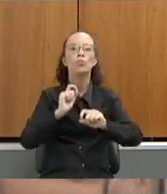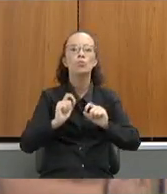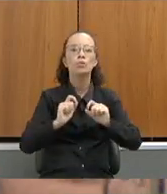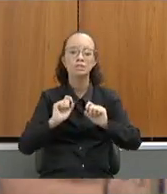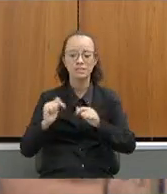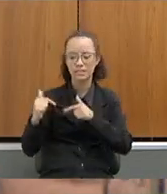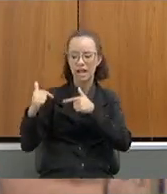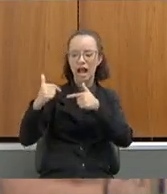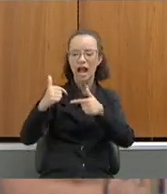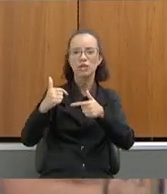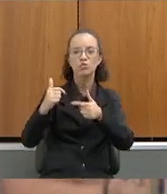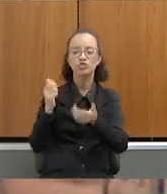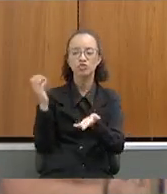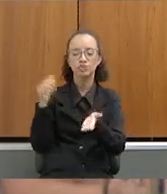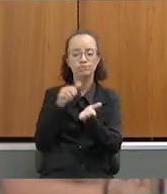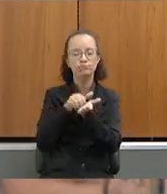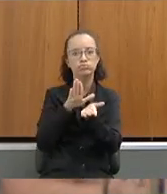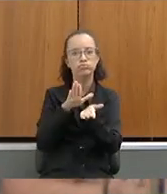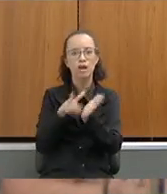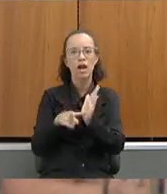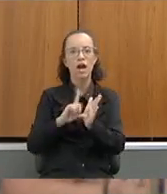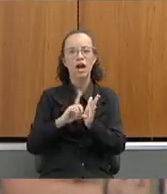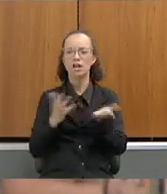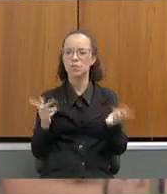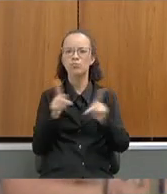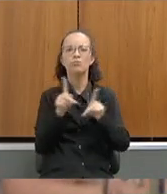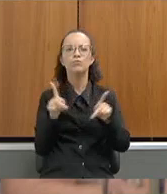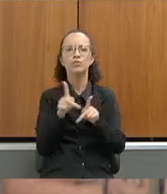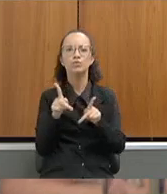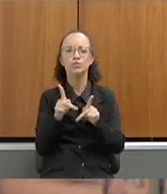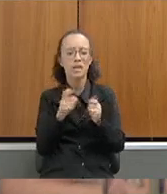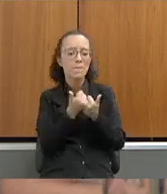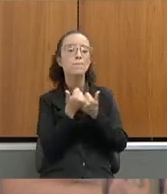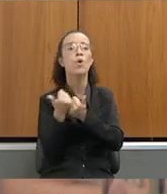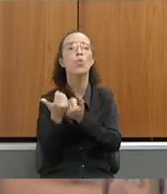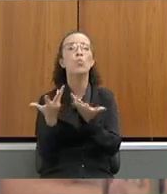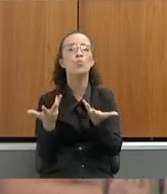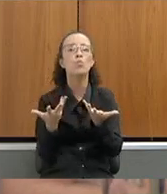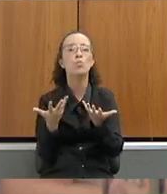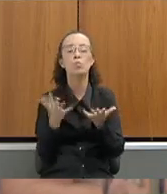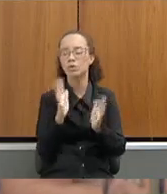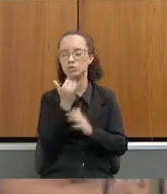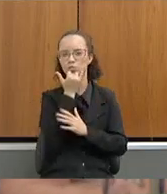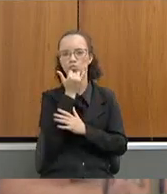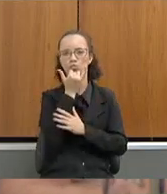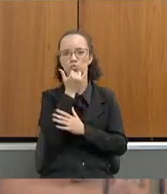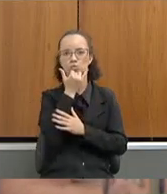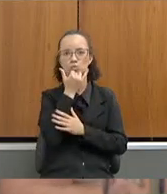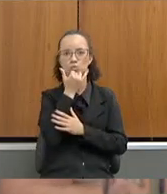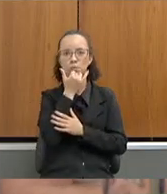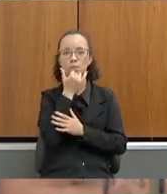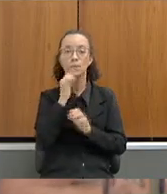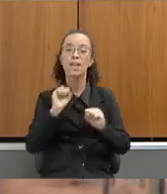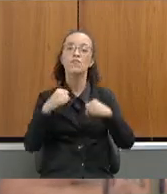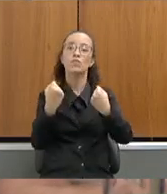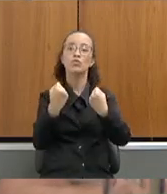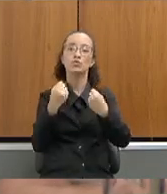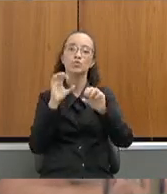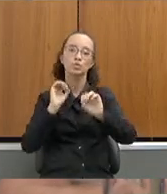ato de dispensa antecipada, professores que trabalham com apoio, desculpa, com apoio não, com reforço, reforço,